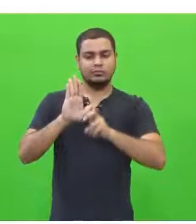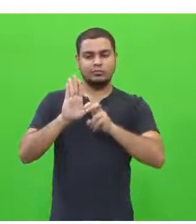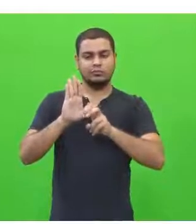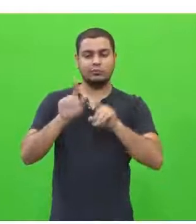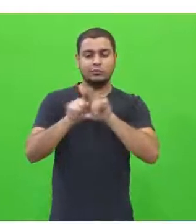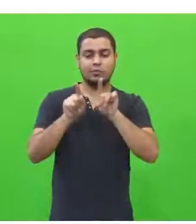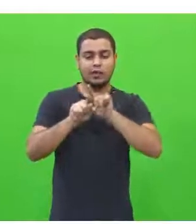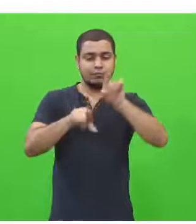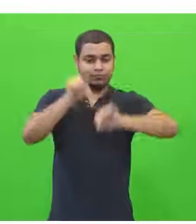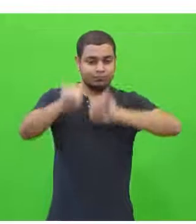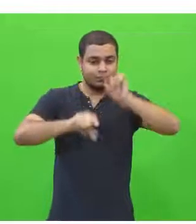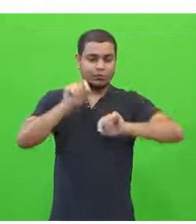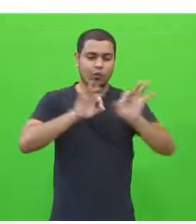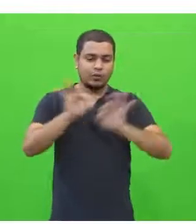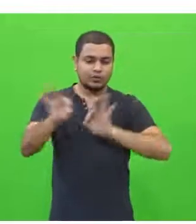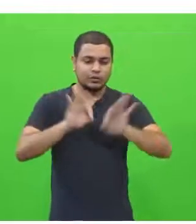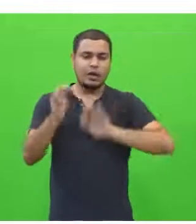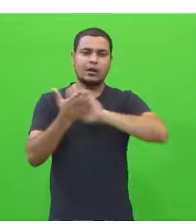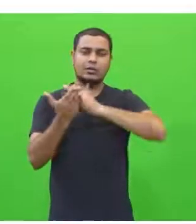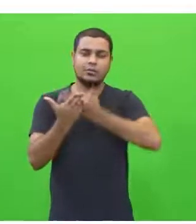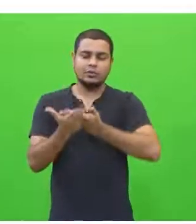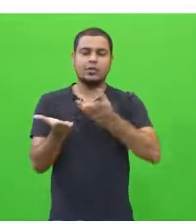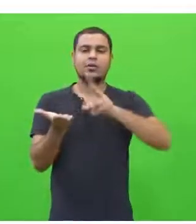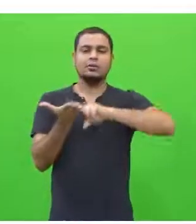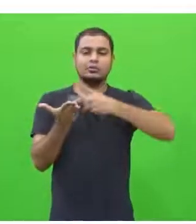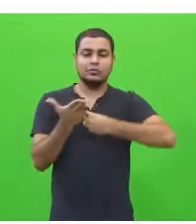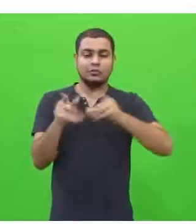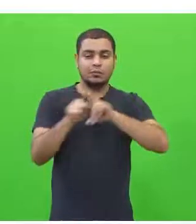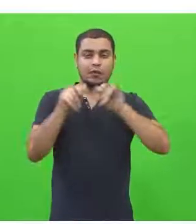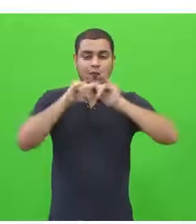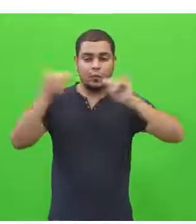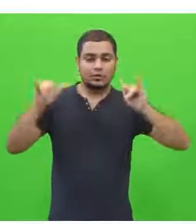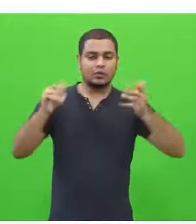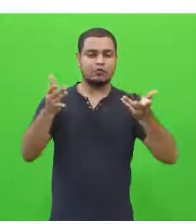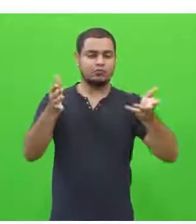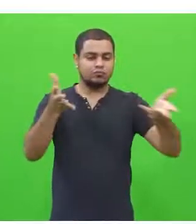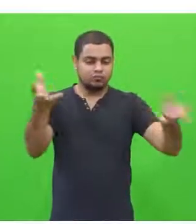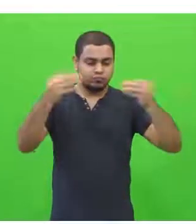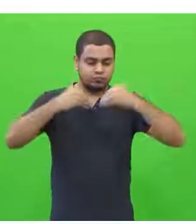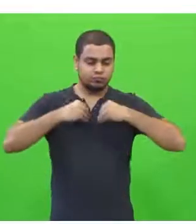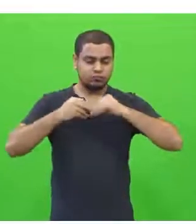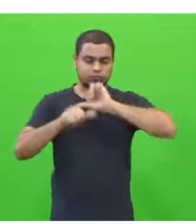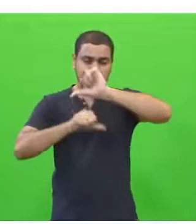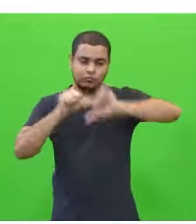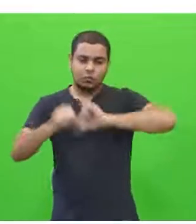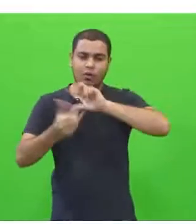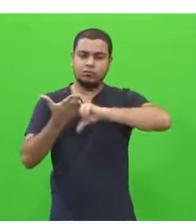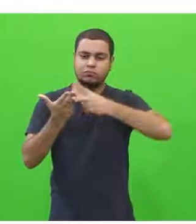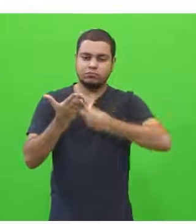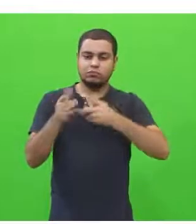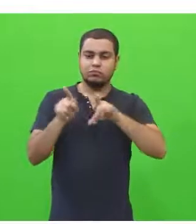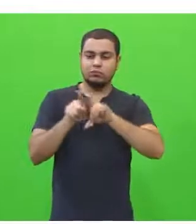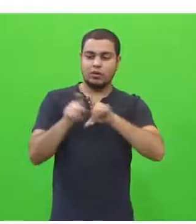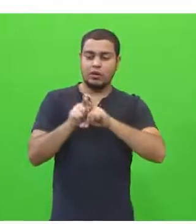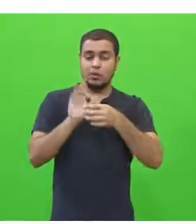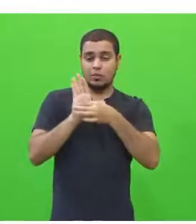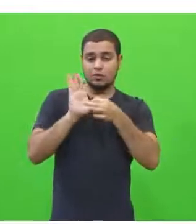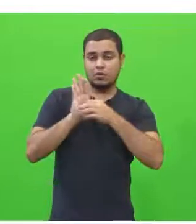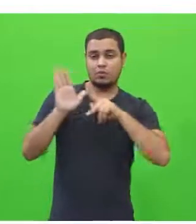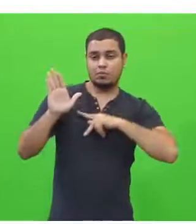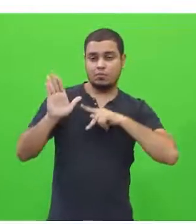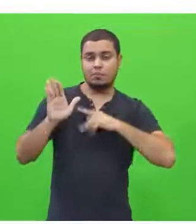selecionar, relacionar, organizar, interpretar informações, fatos, opiniões e argumentos em defesa de um ponto de vista.